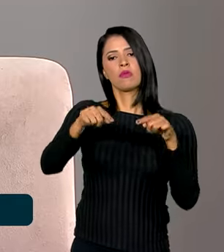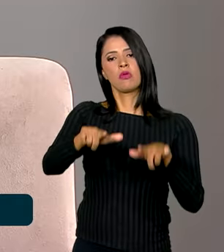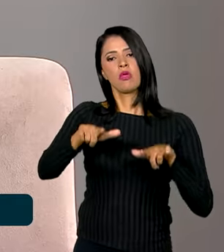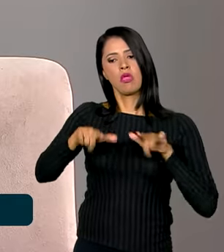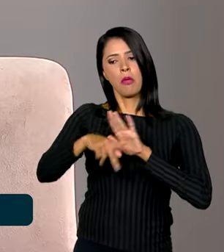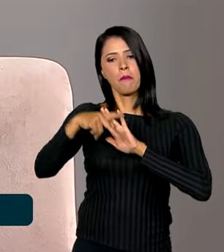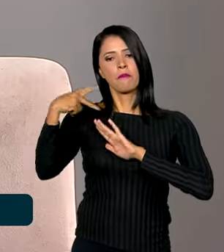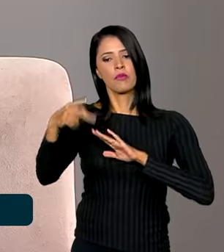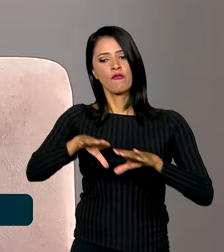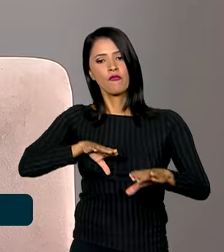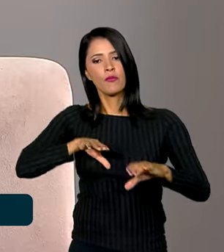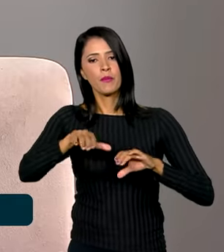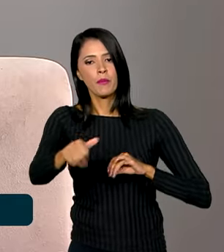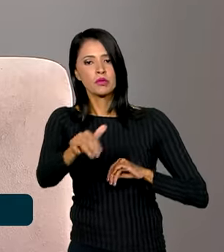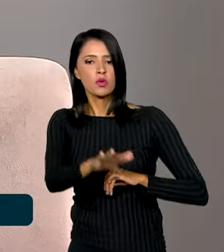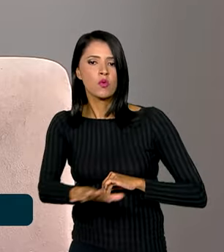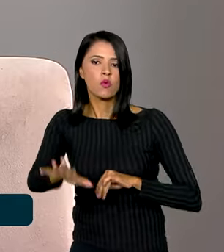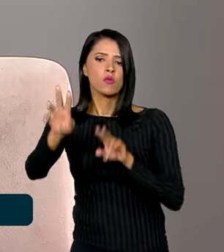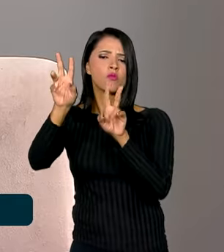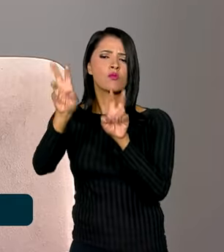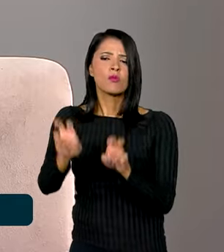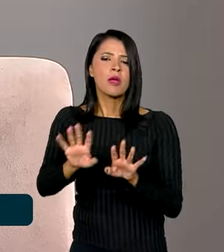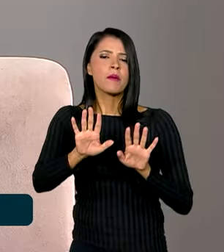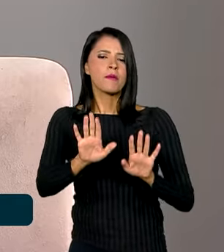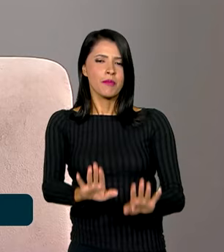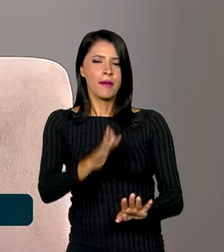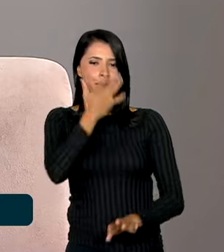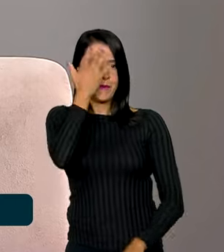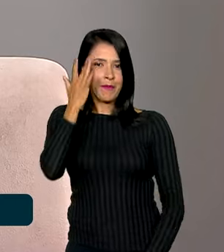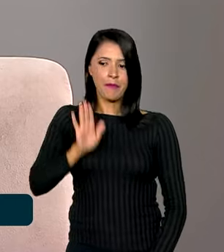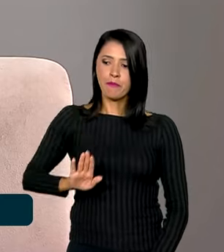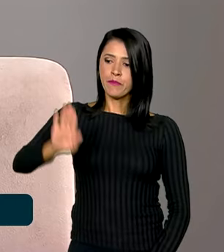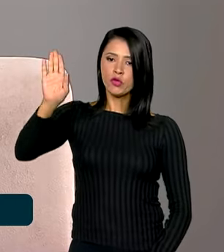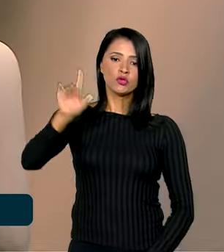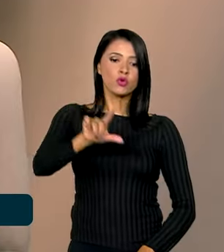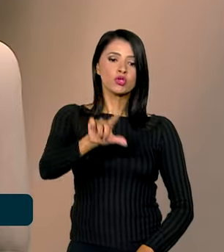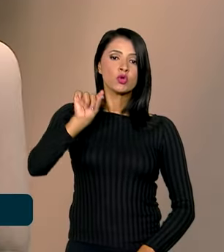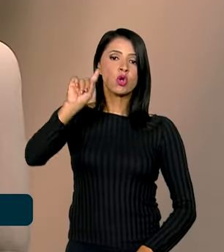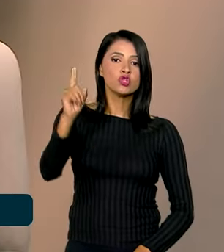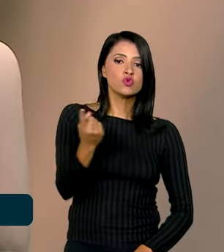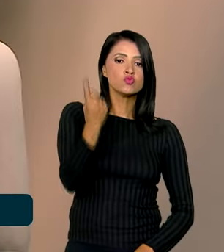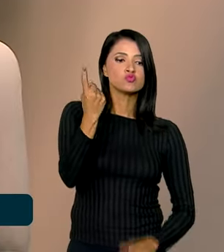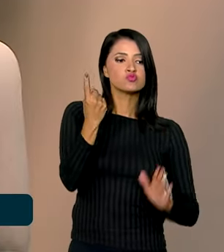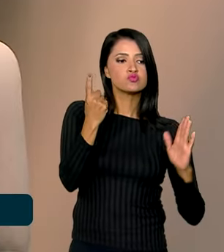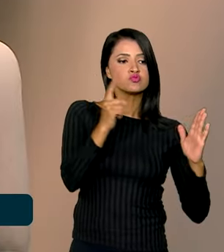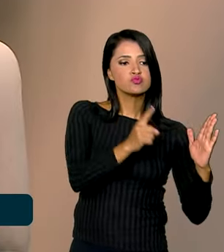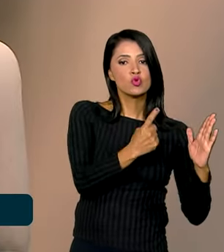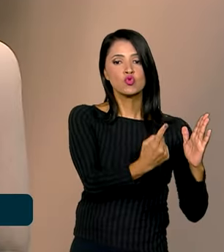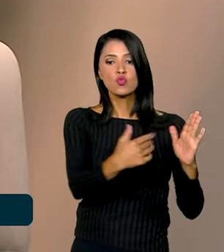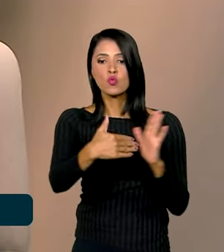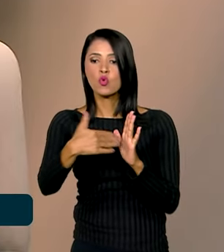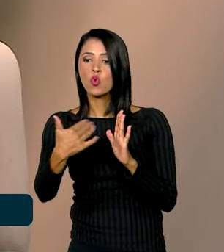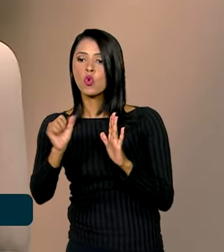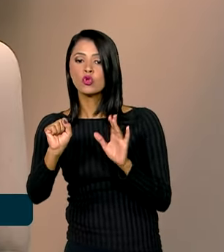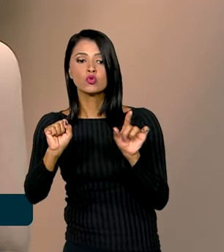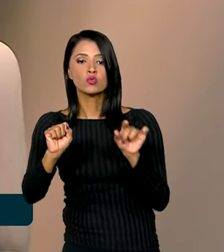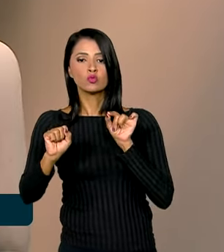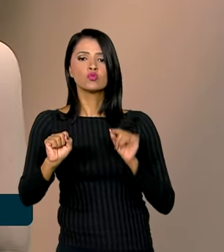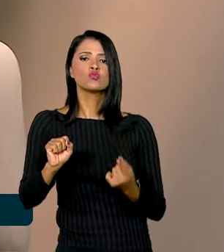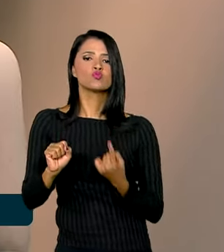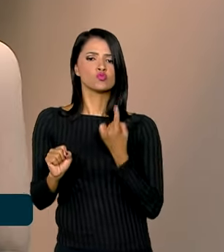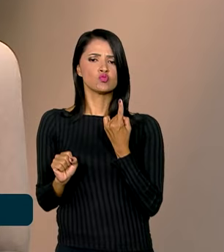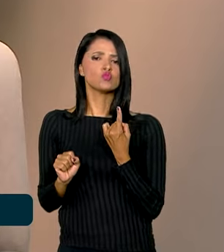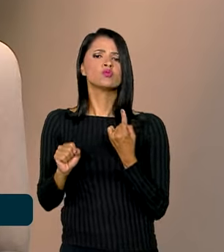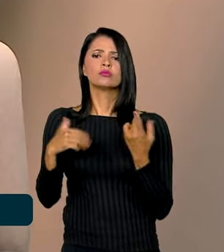da formação, a área temática. Agora, o candidato, ele escolhe um bloco, então. Perfeito. Escolhido o bloco, ele pode